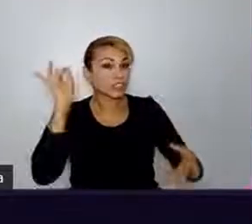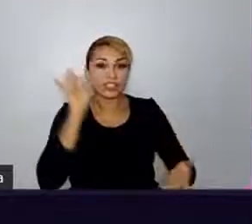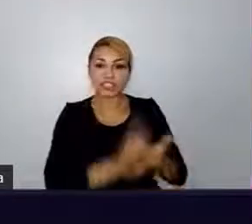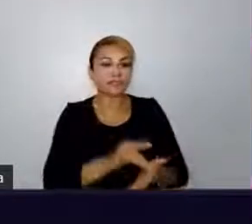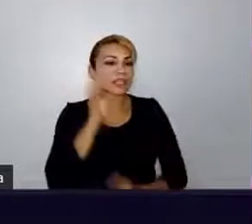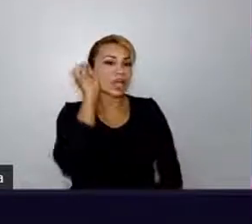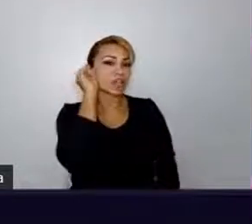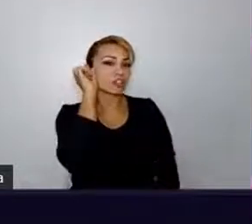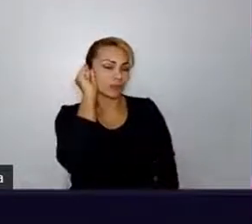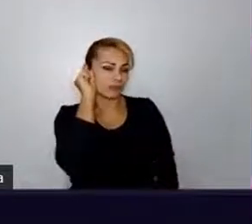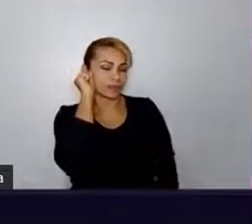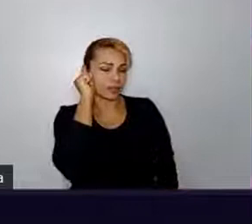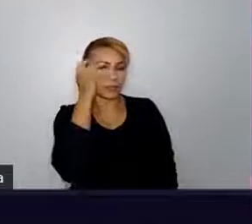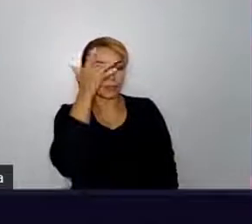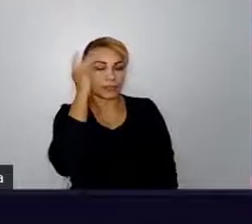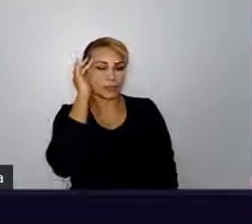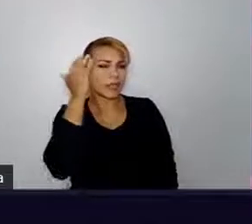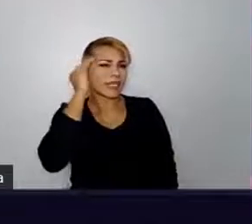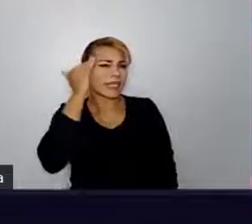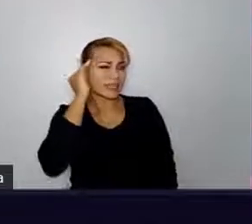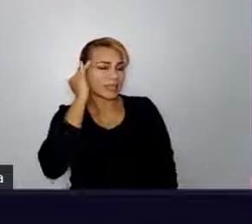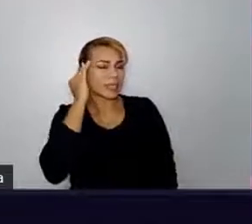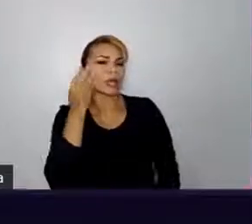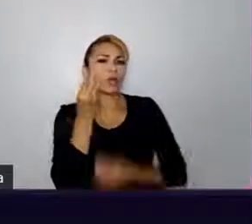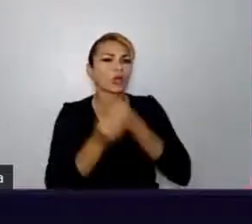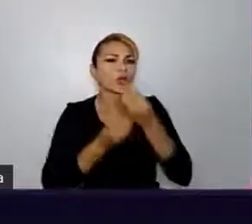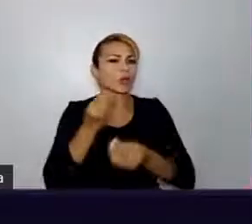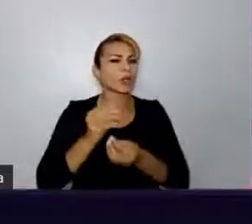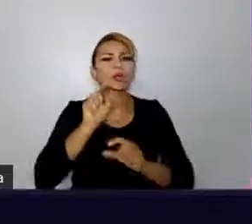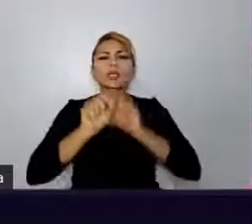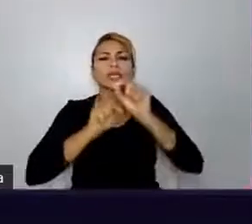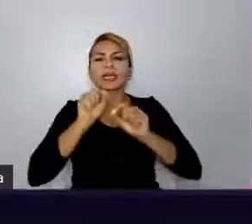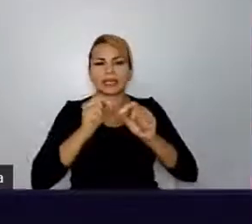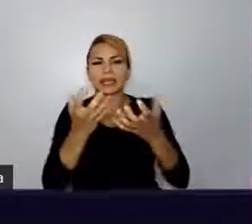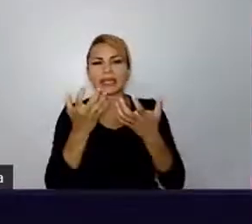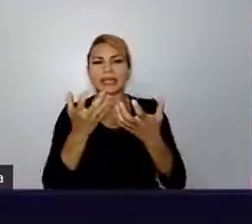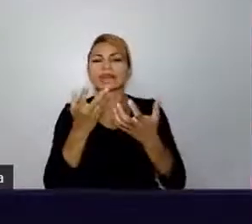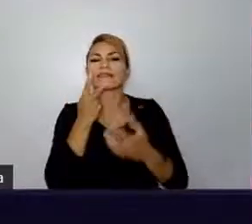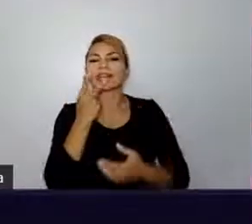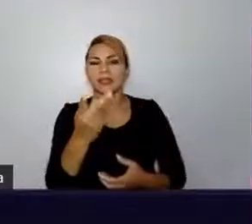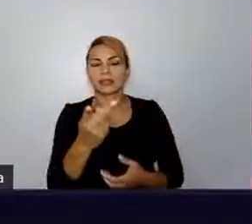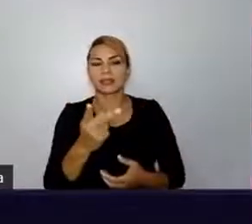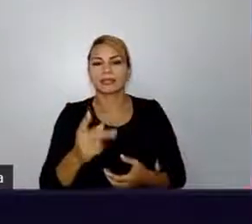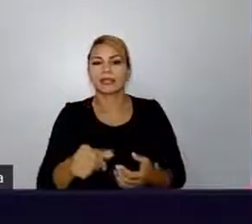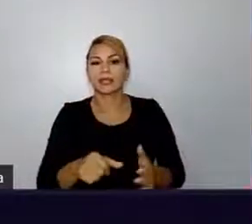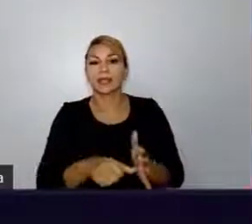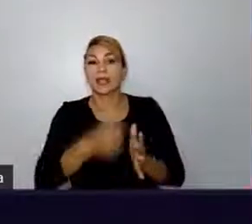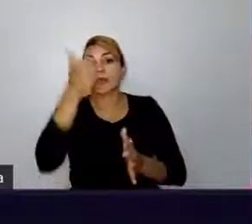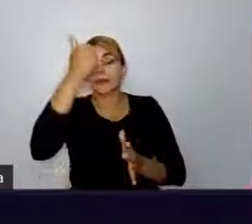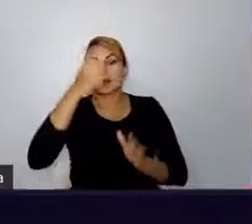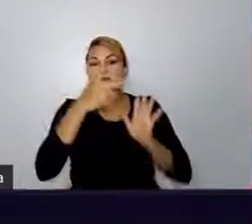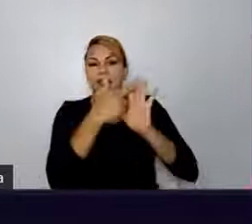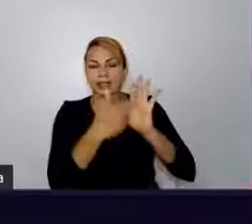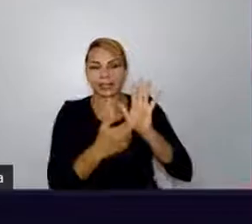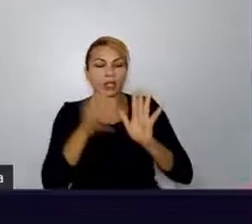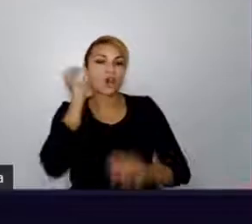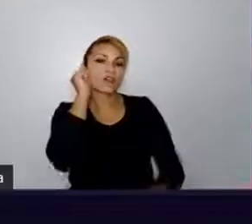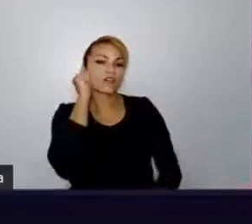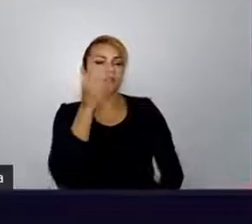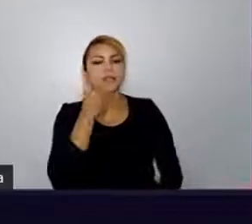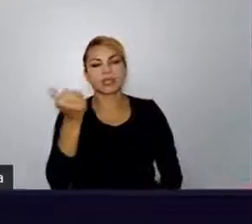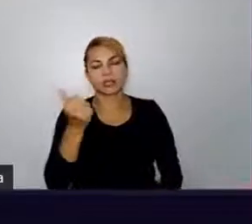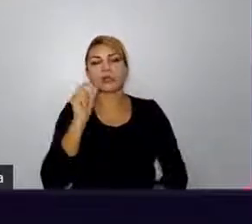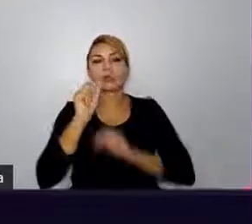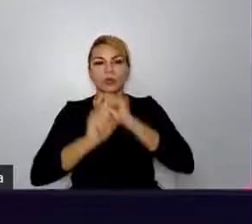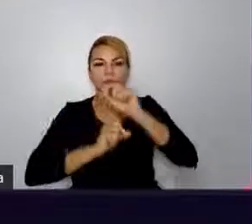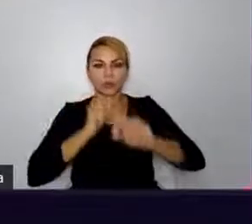fala, mas realmente entender o que ela está querendo dizer. E a primeira regra para ouvir melhor é resistir a